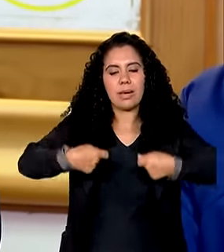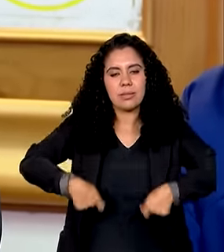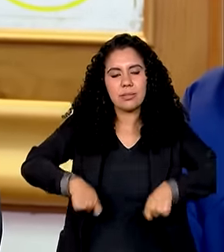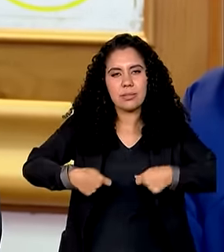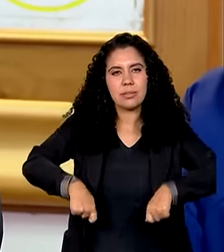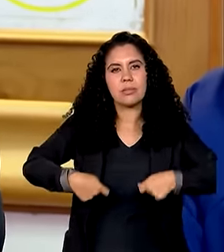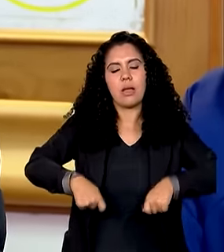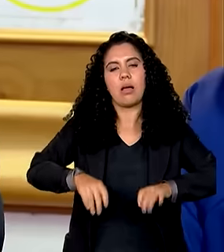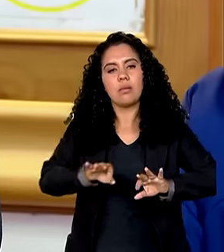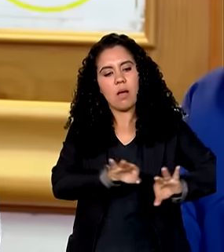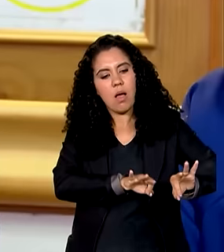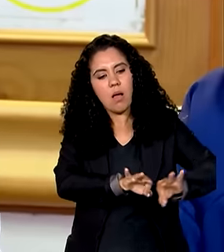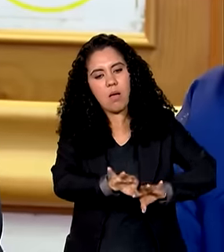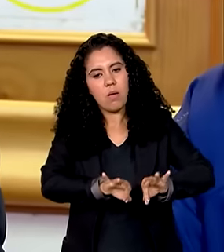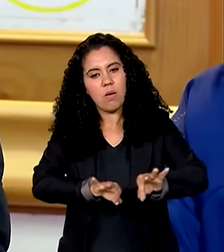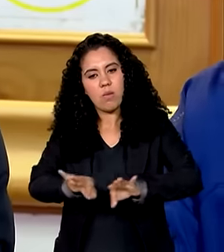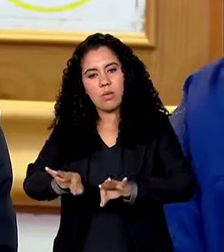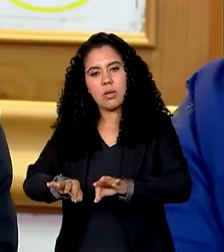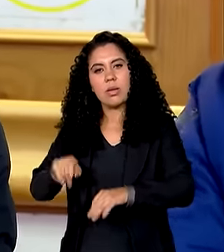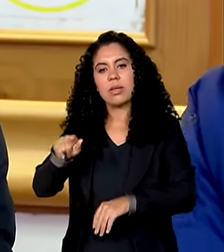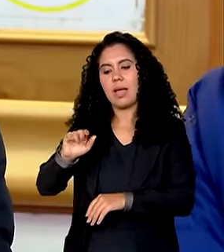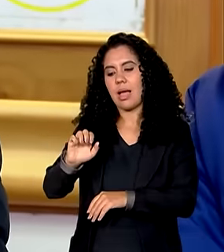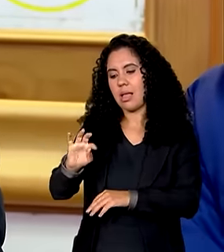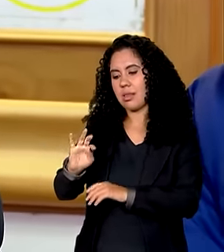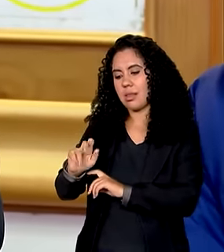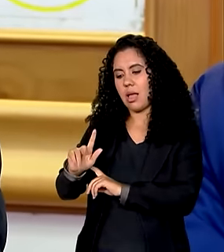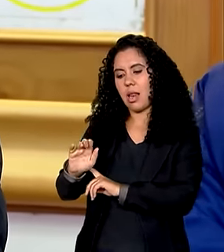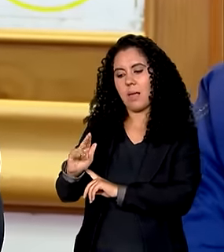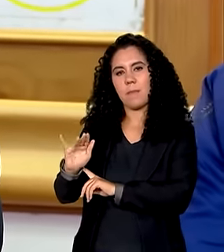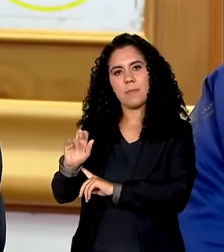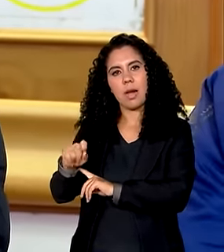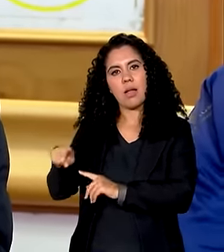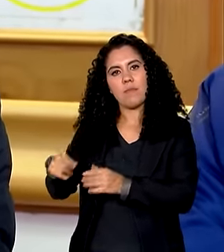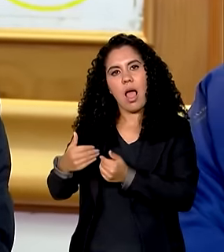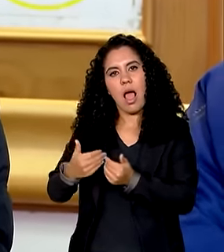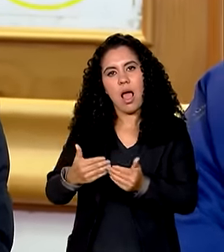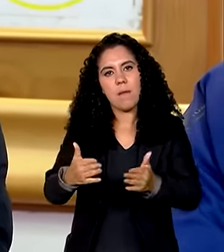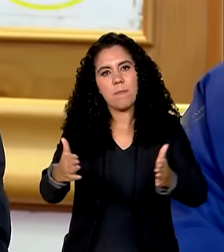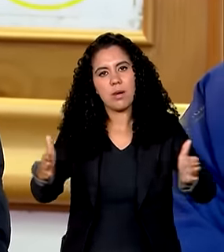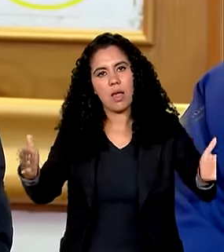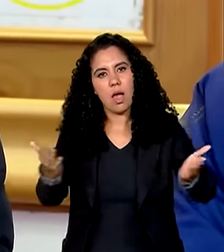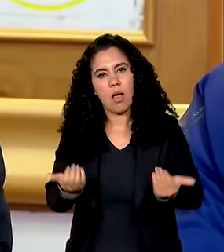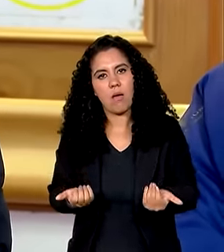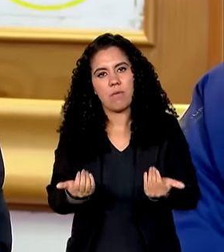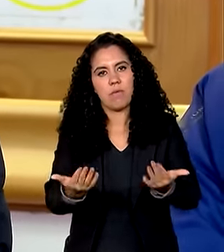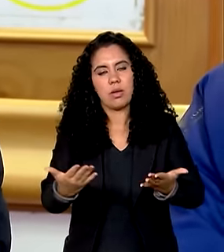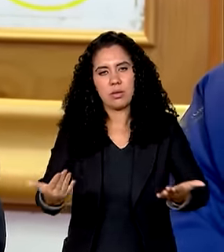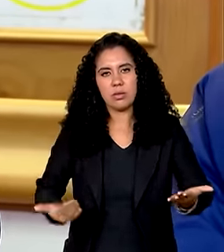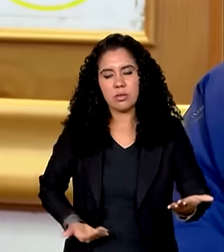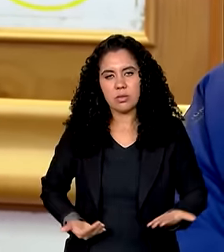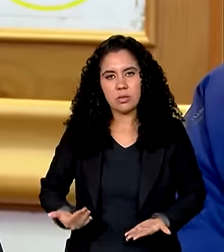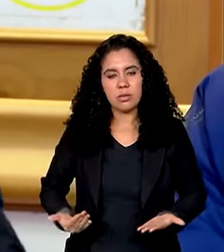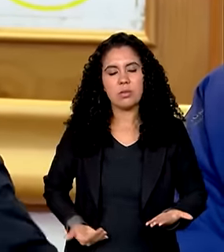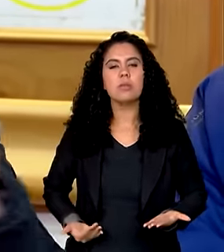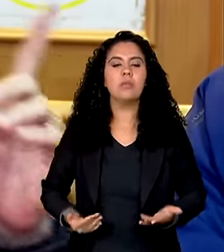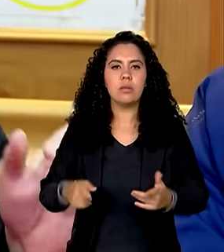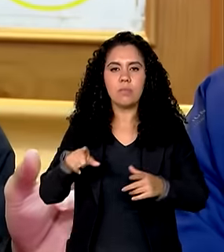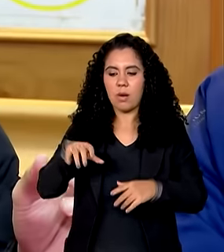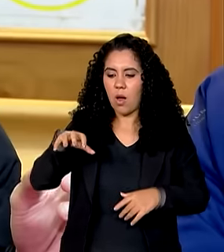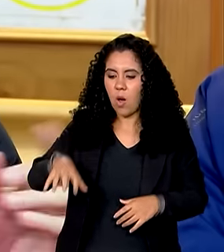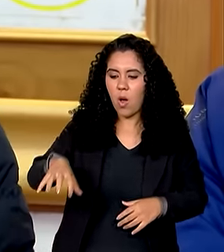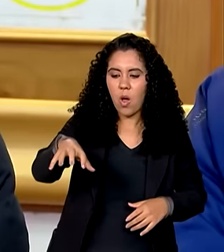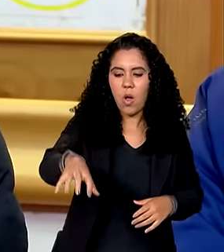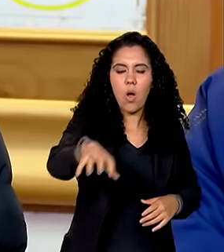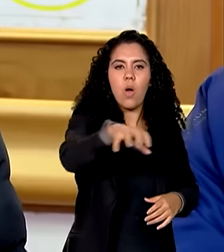estar organizando e nos colocando a Telebrás vai estar ampliando esses serviços não só para esses órgãos assistenciais mas